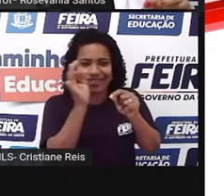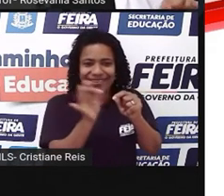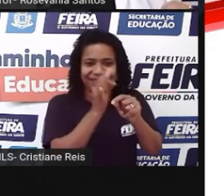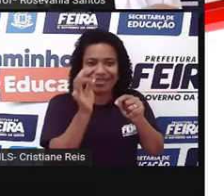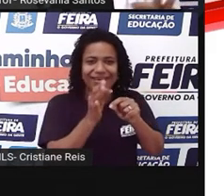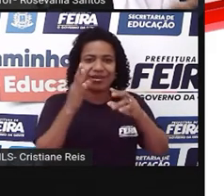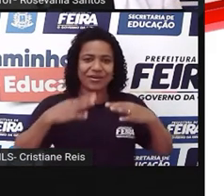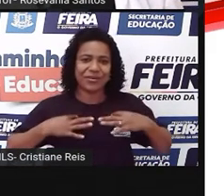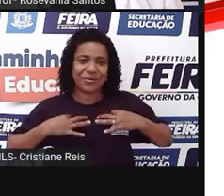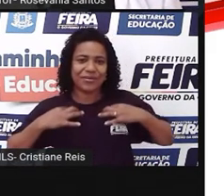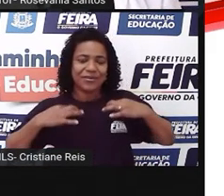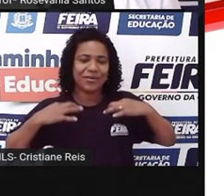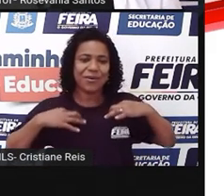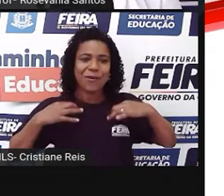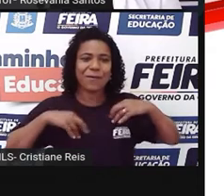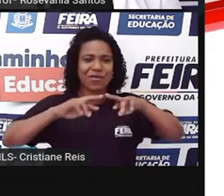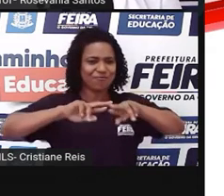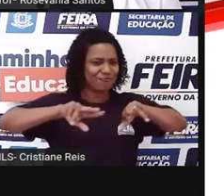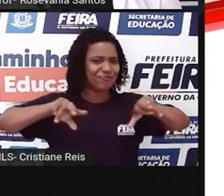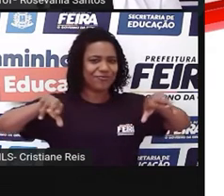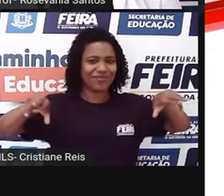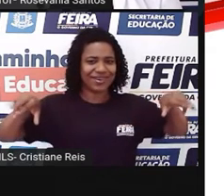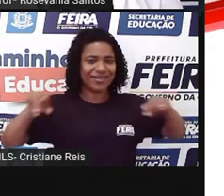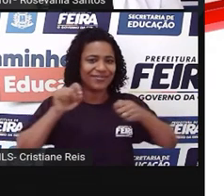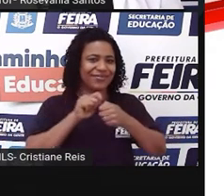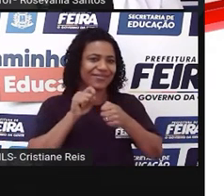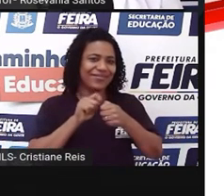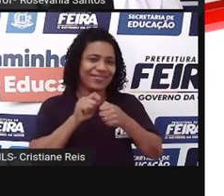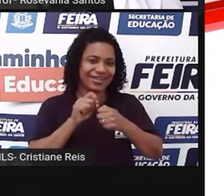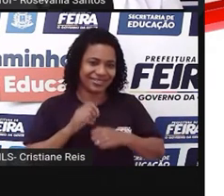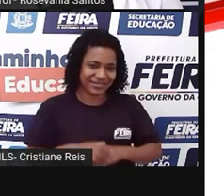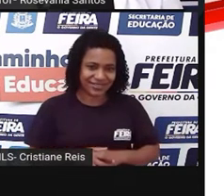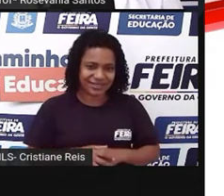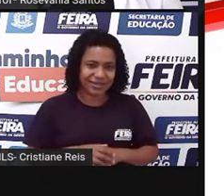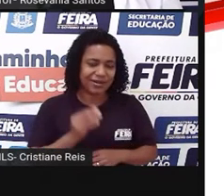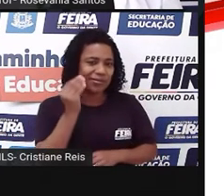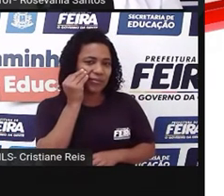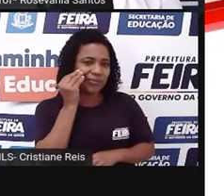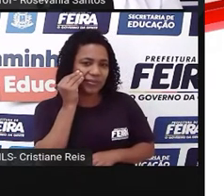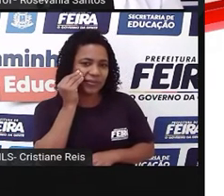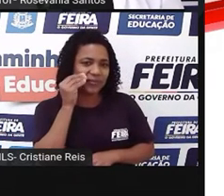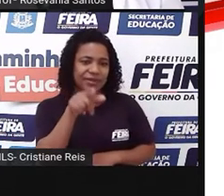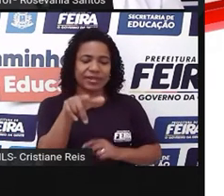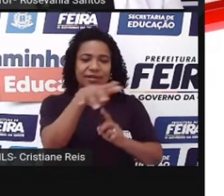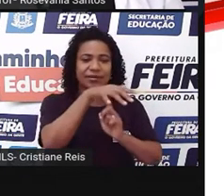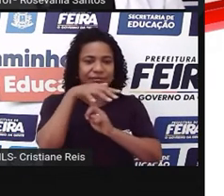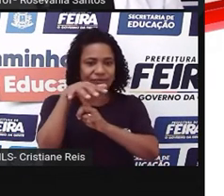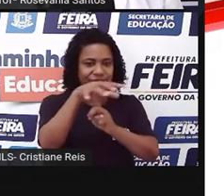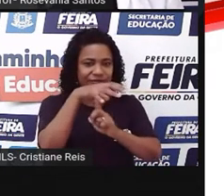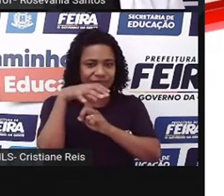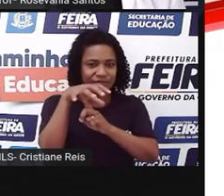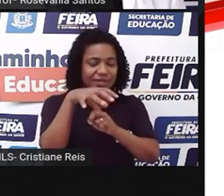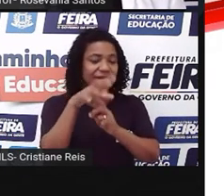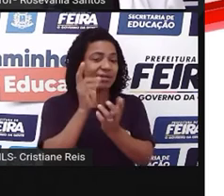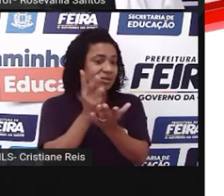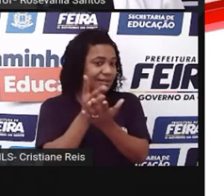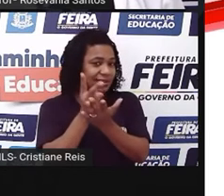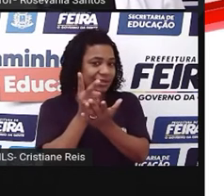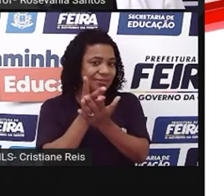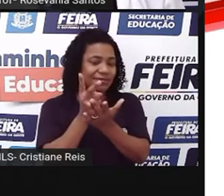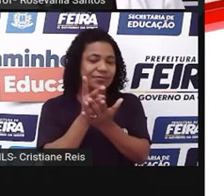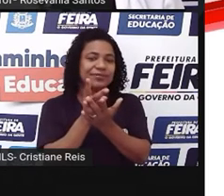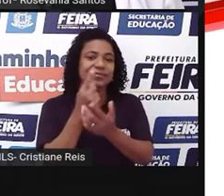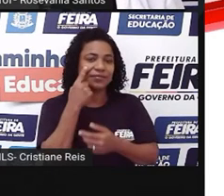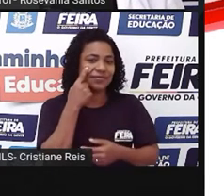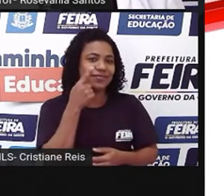confecção, né? Dos mais diversos tipos de produtos aí e que são mostrados. Essa é uma feira que toda vez quando acontece, né?